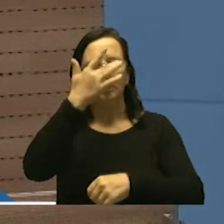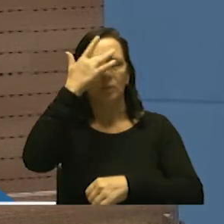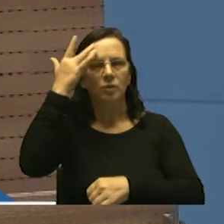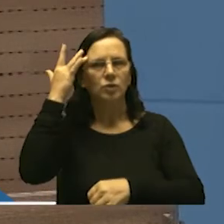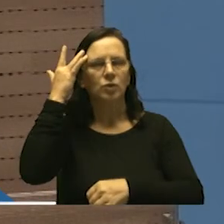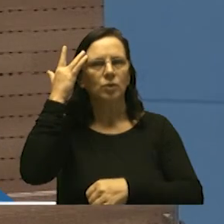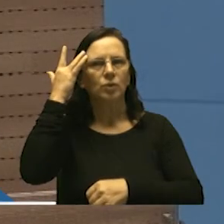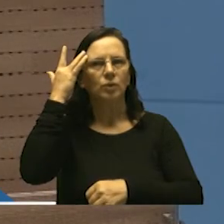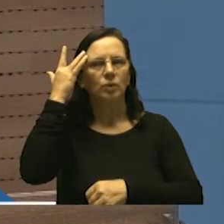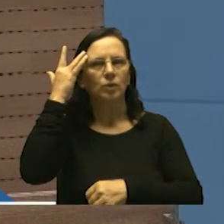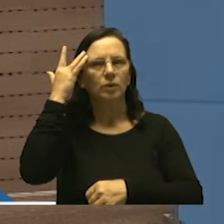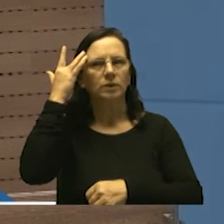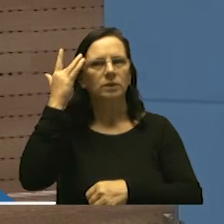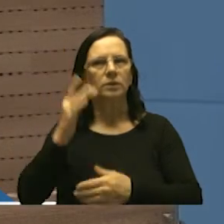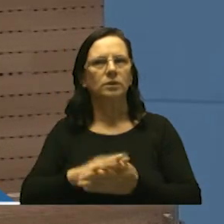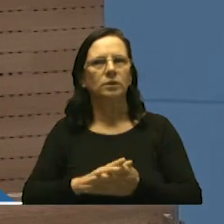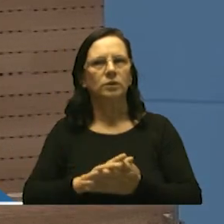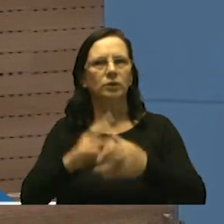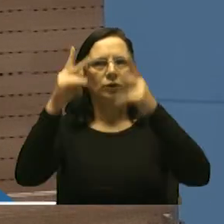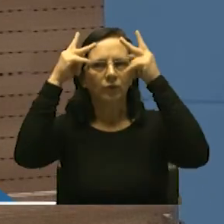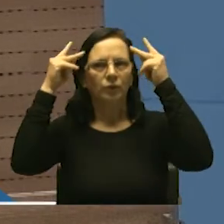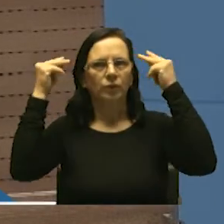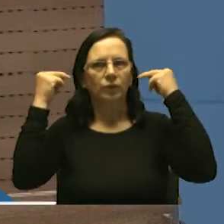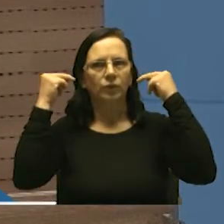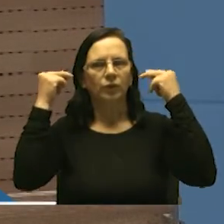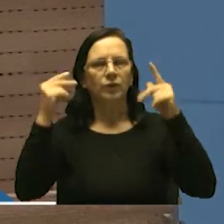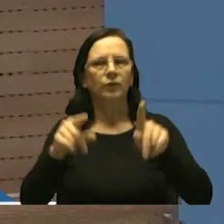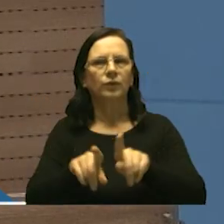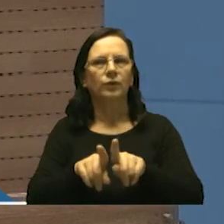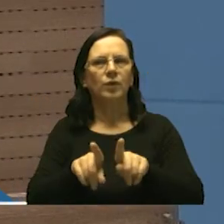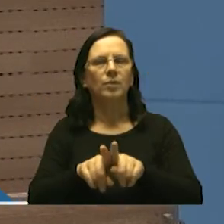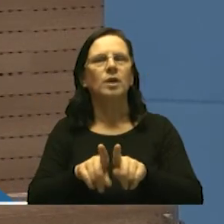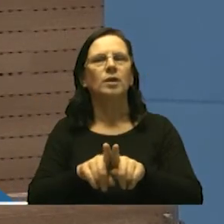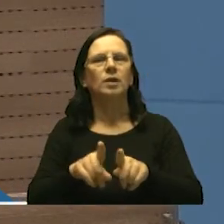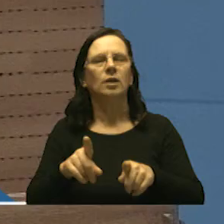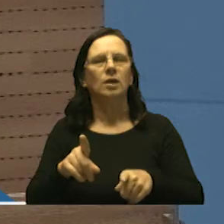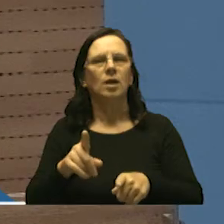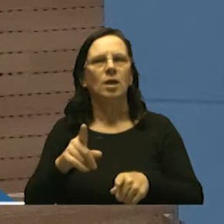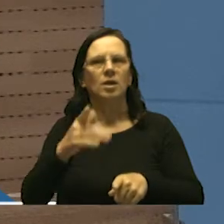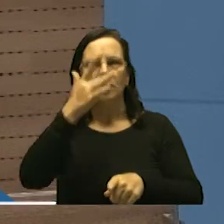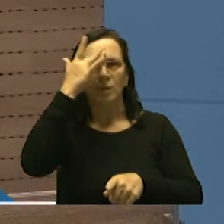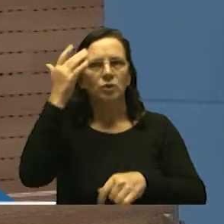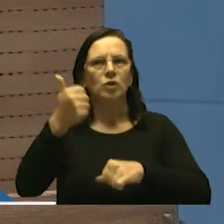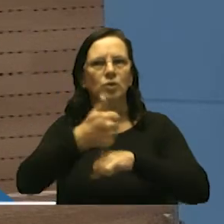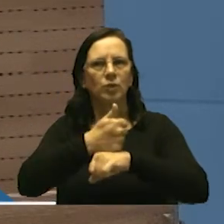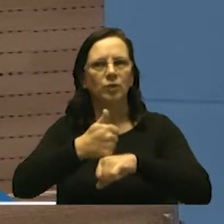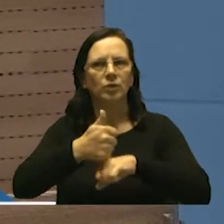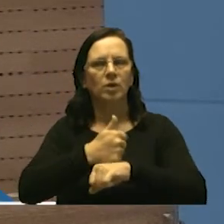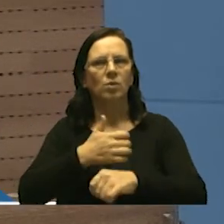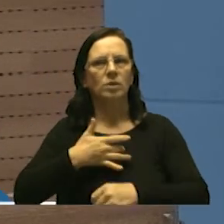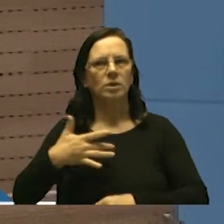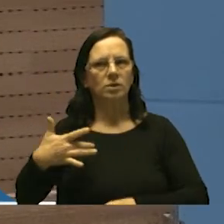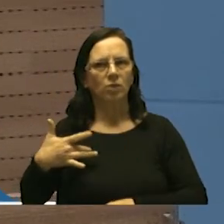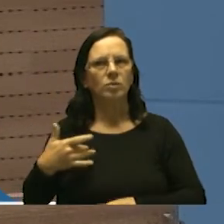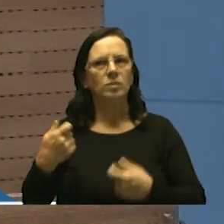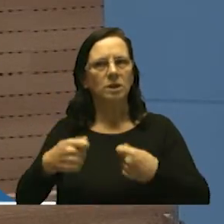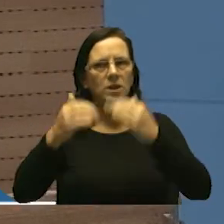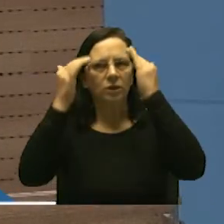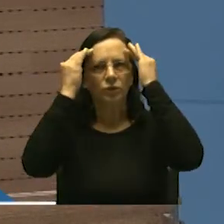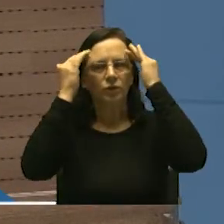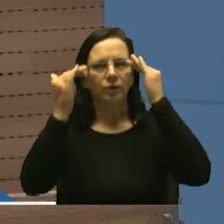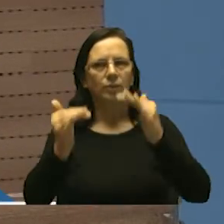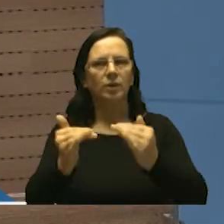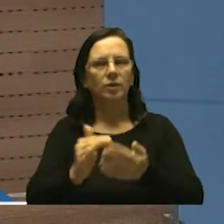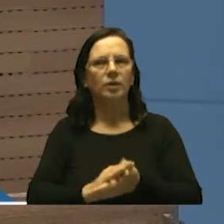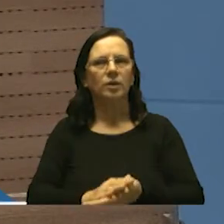como linha de frente profissionais da saúde que merecem respeito e não adianta a gente estar aqui